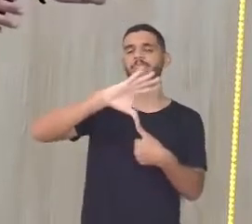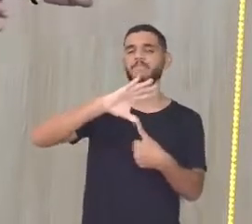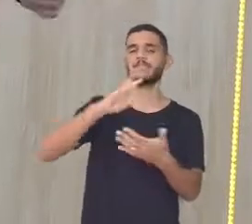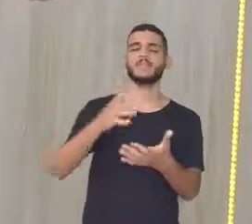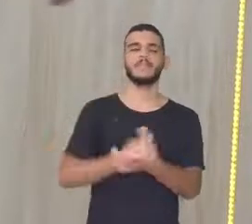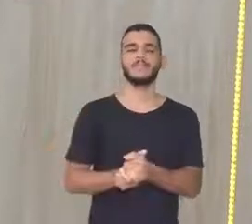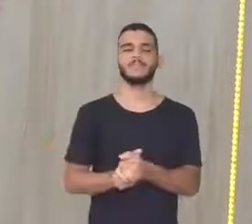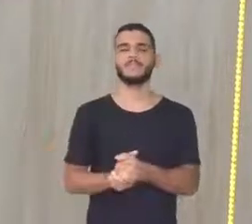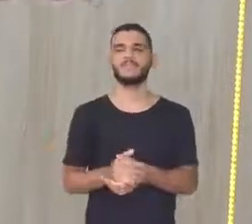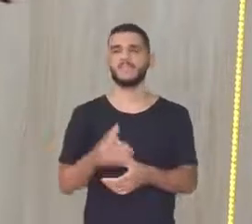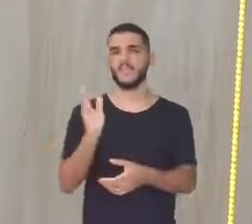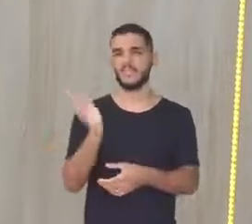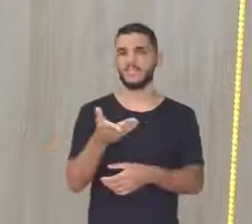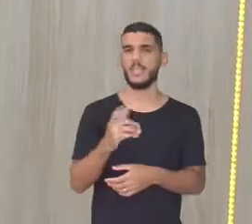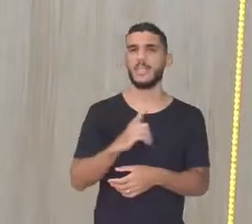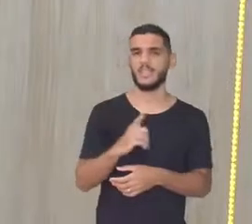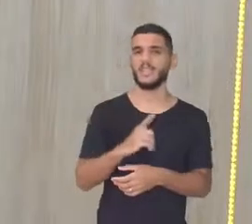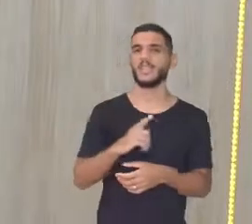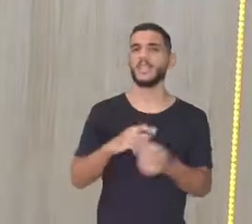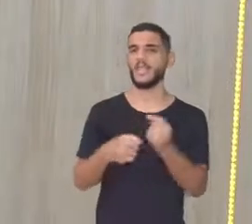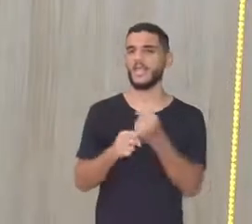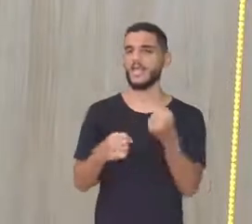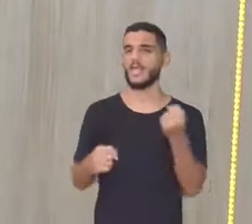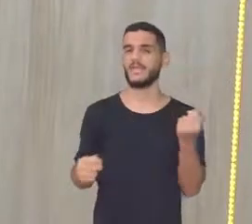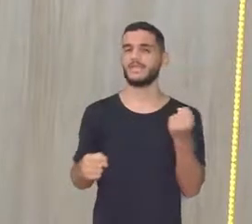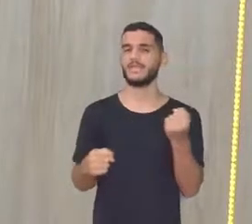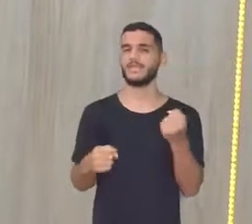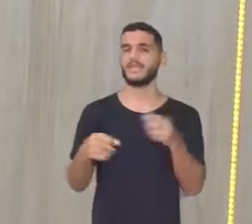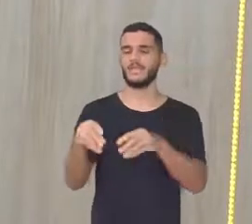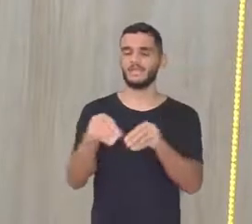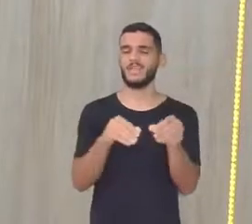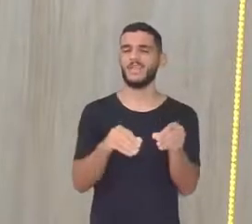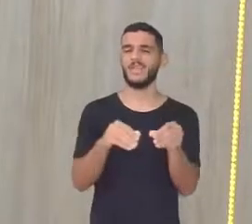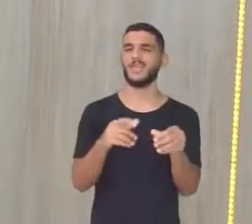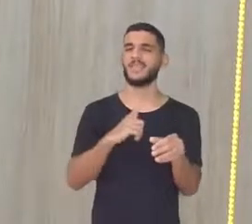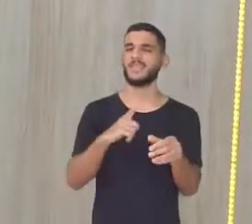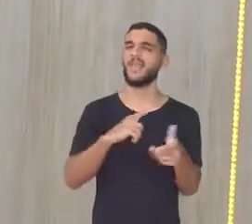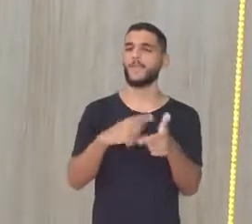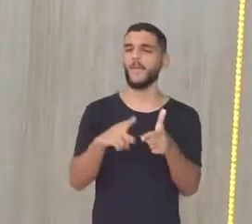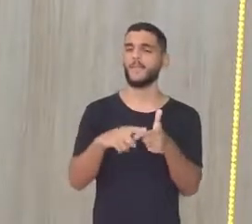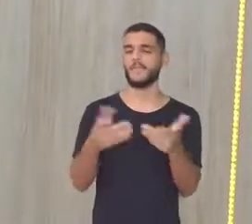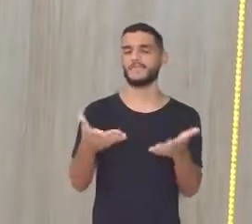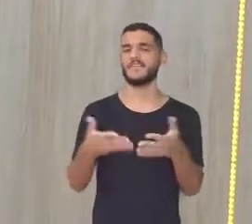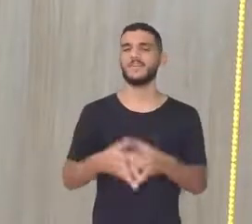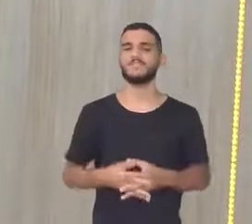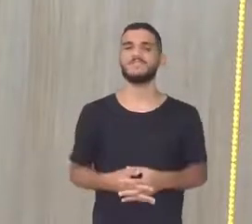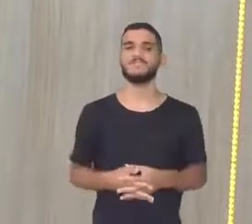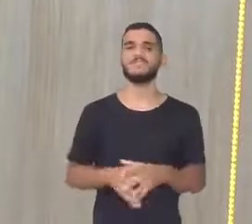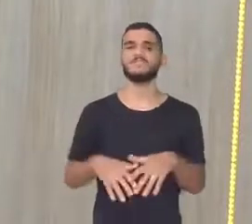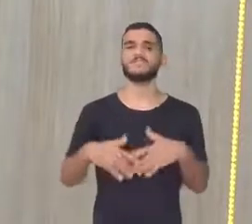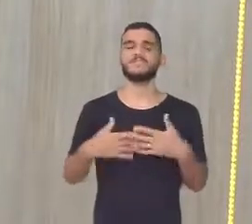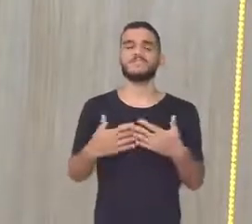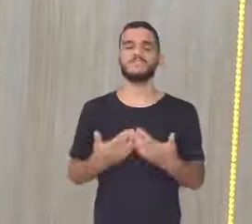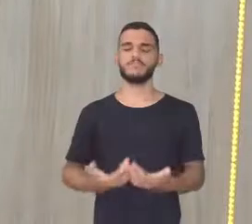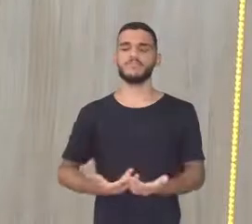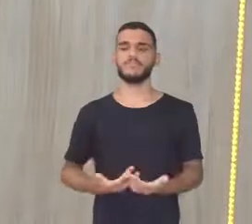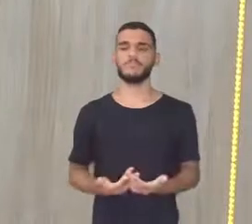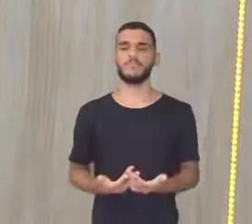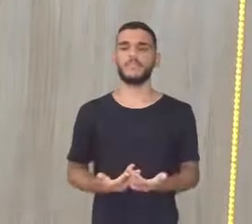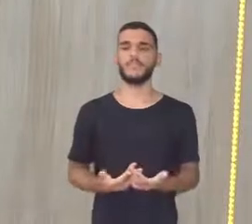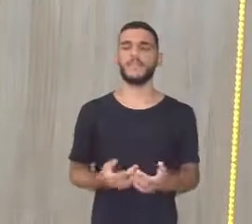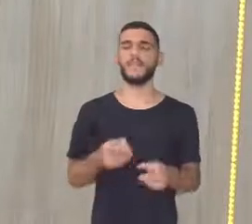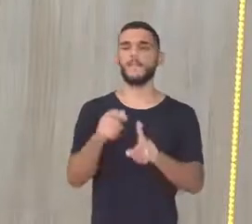94 Reclamava a questão De um território Então já começa aí Uma situação Uma outra situação Em